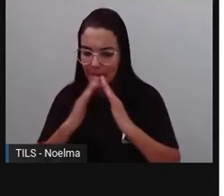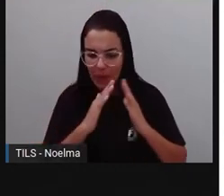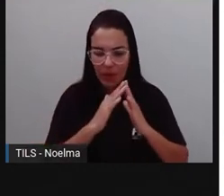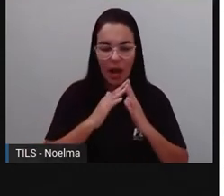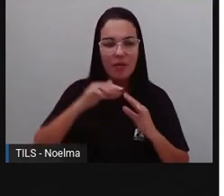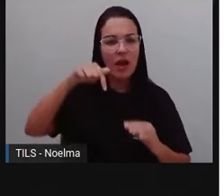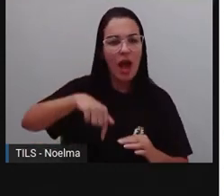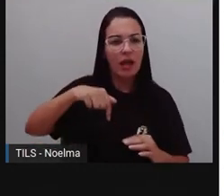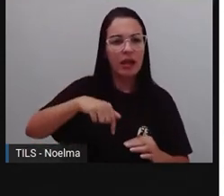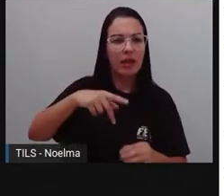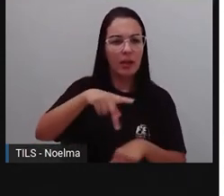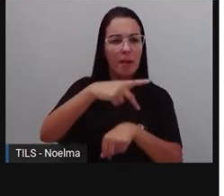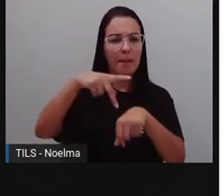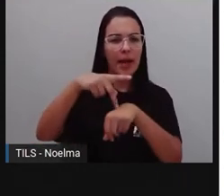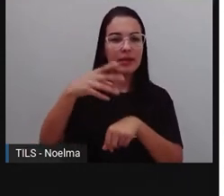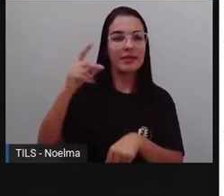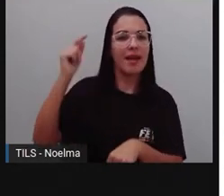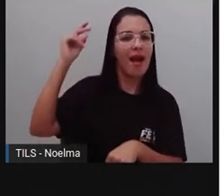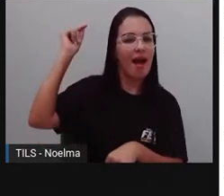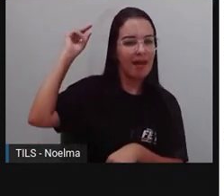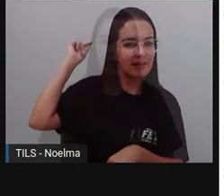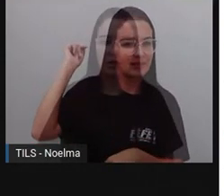vieram para o Brasil, tá bom?